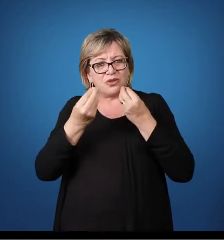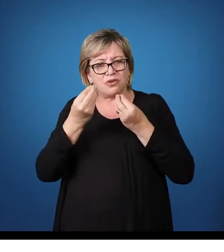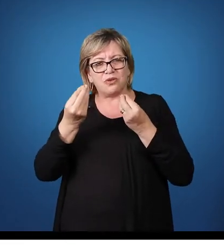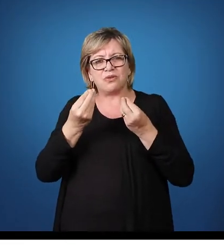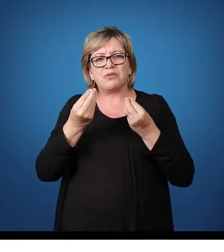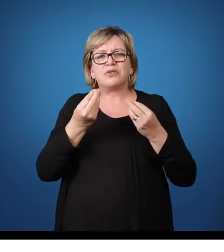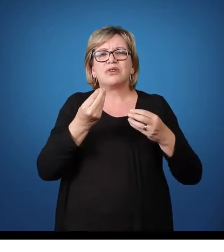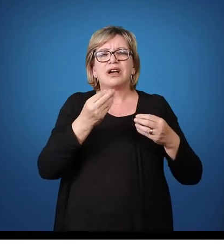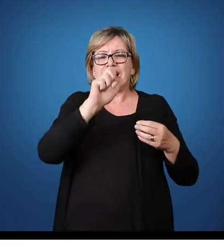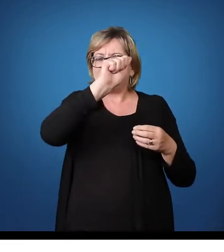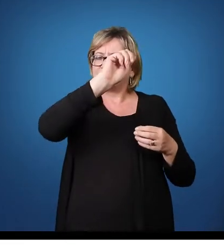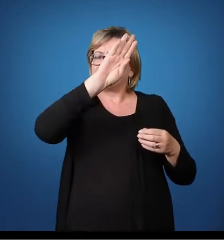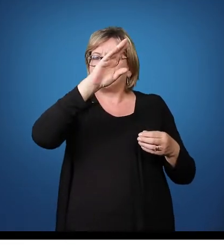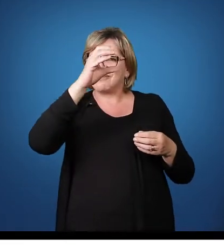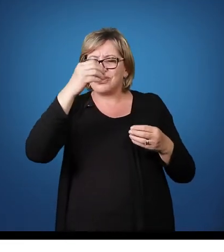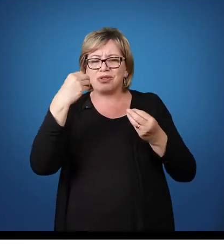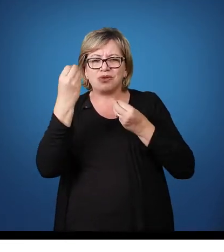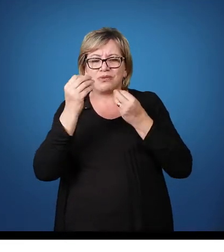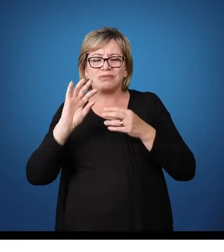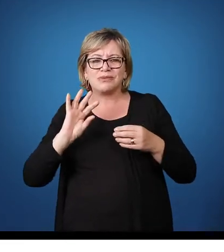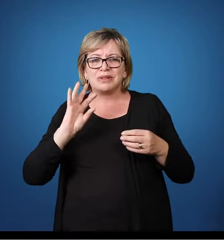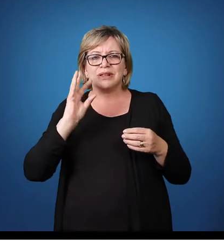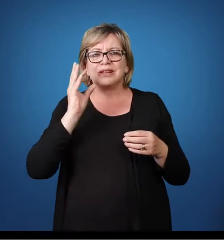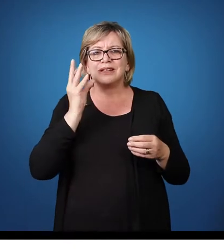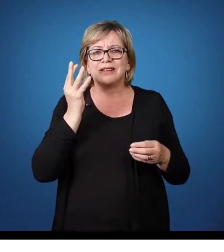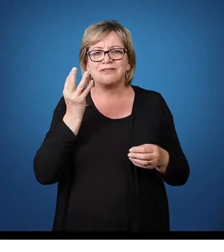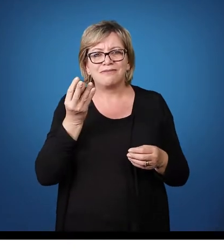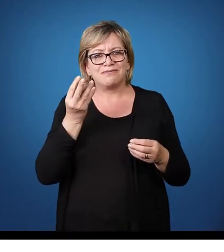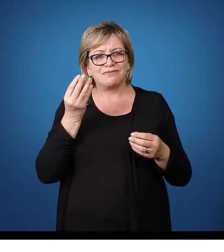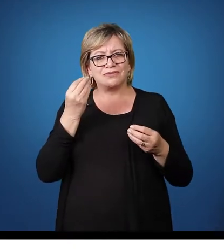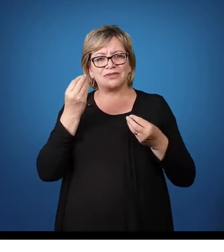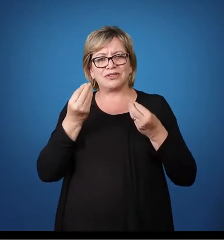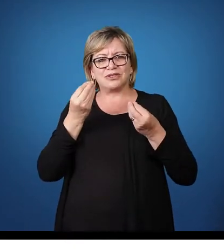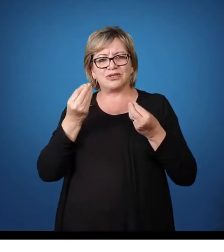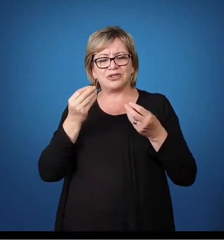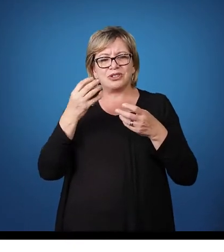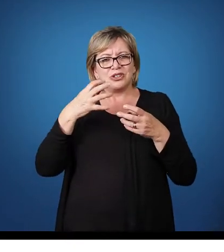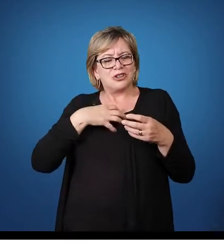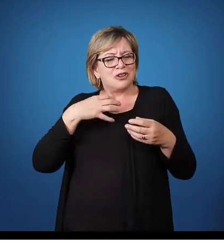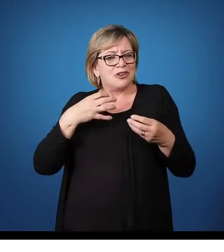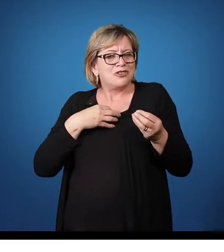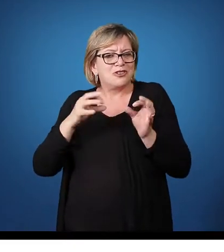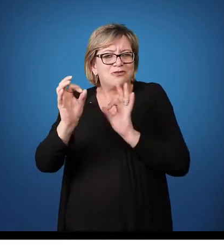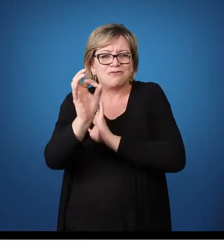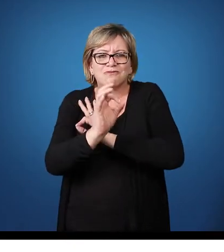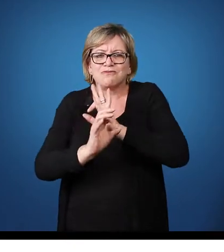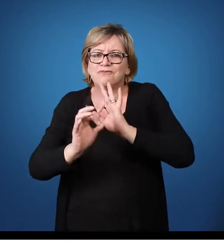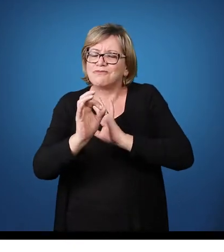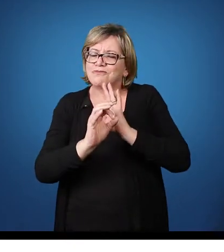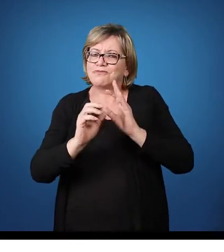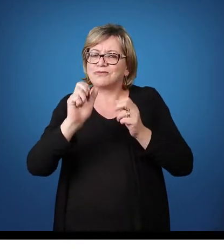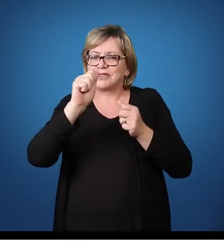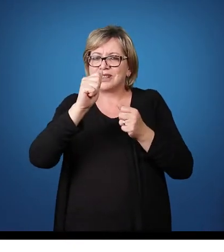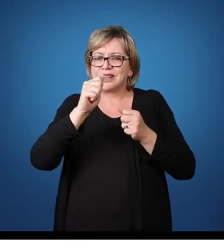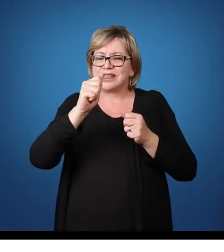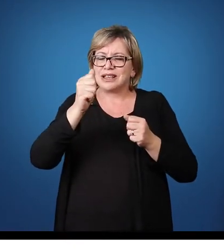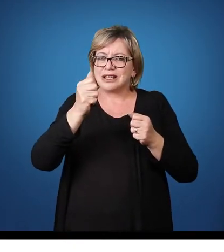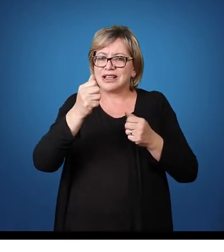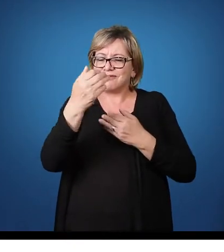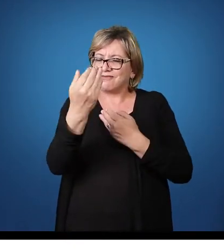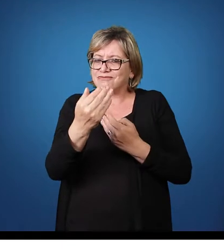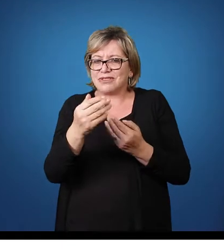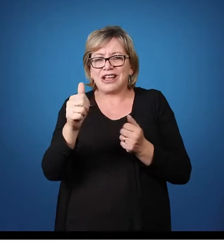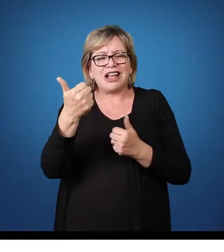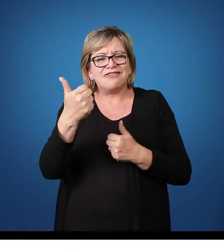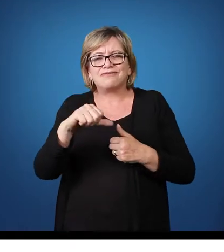alfabetizadora, como ocorre a avaliação, de que forma isso é organizada, a avaliação é